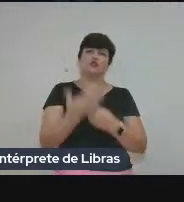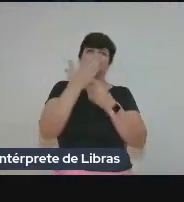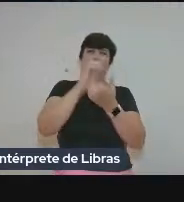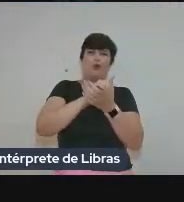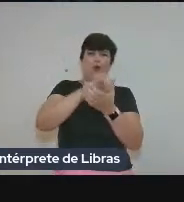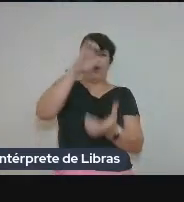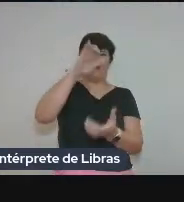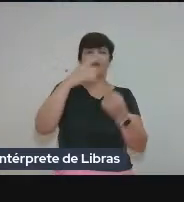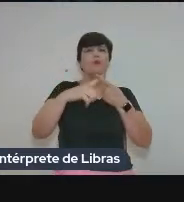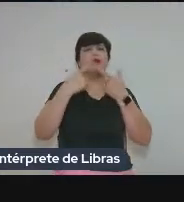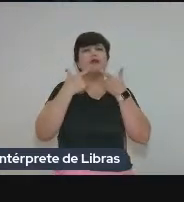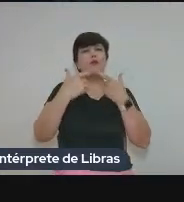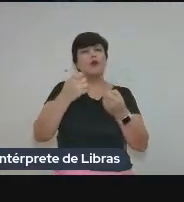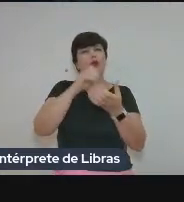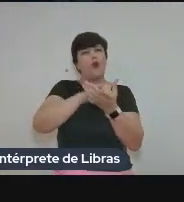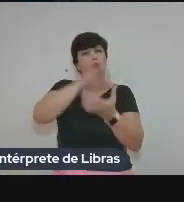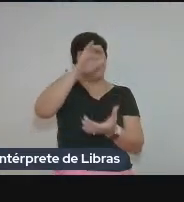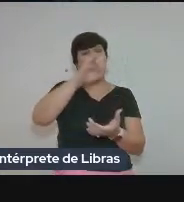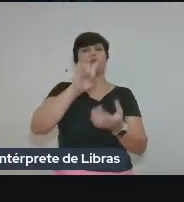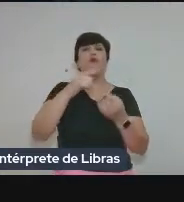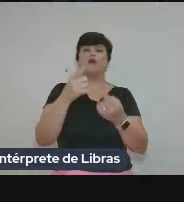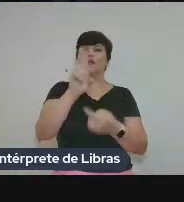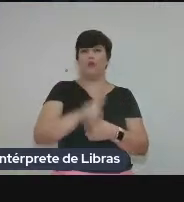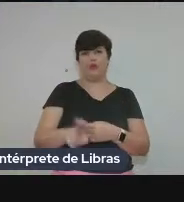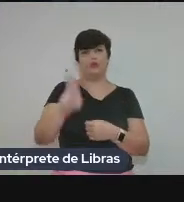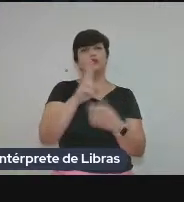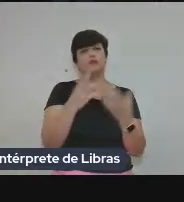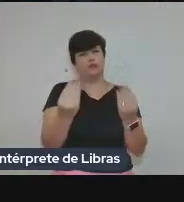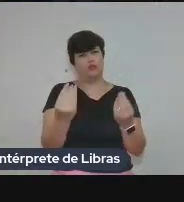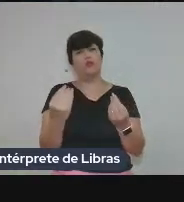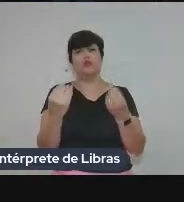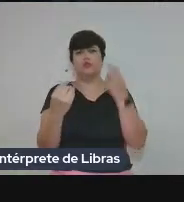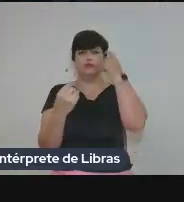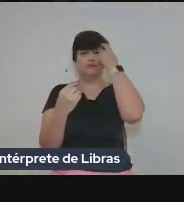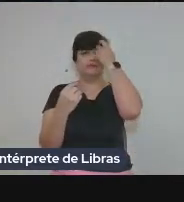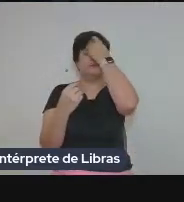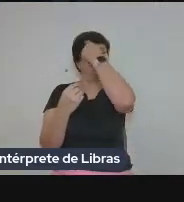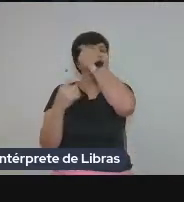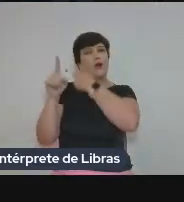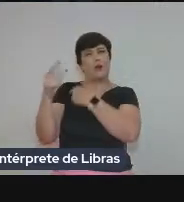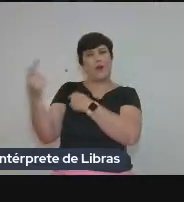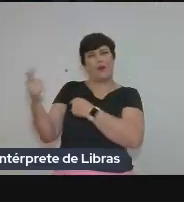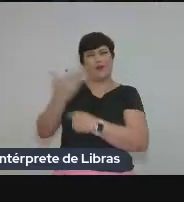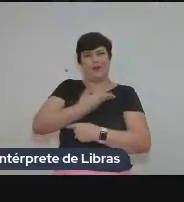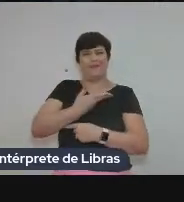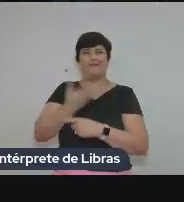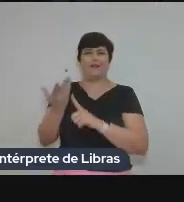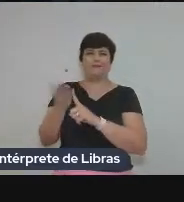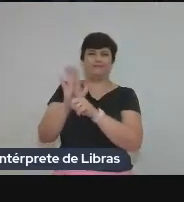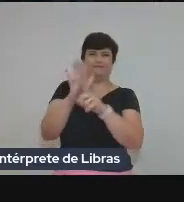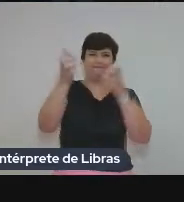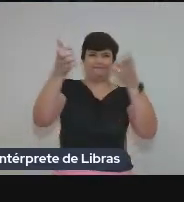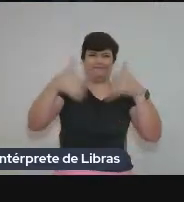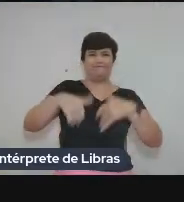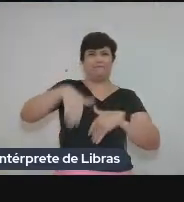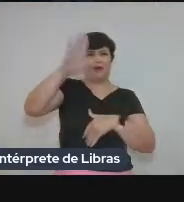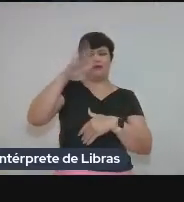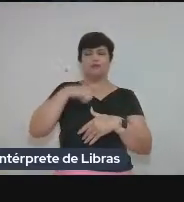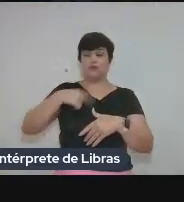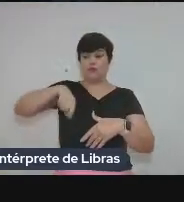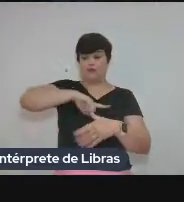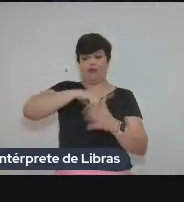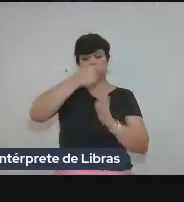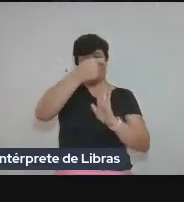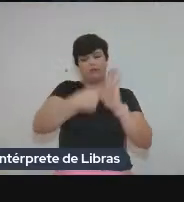linguística de corpos é uma metodologia bastante empregada, ela não sabe mais o que dizer, mas a gente vai fazer essa coletânea de